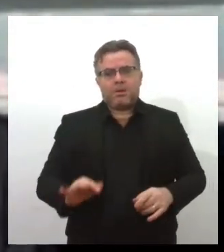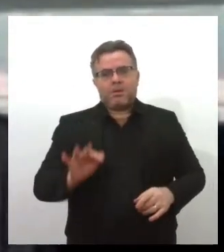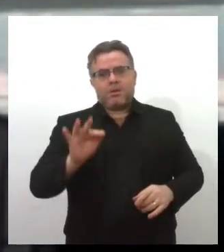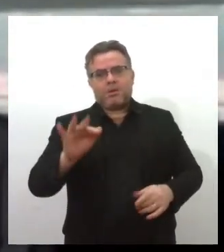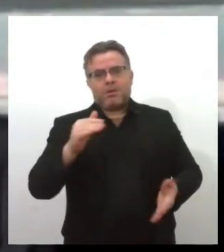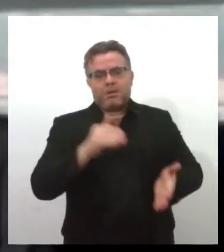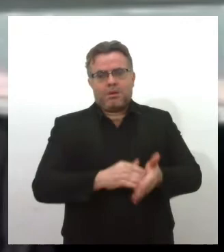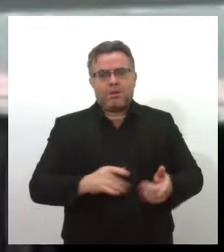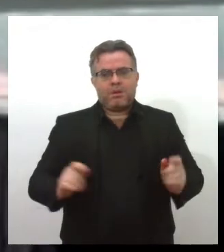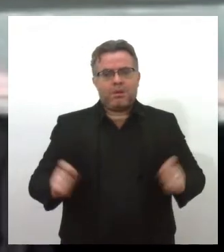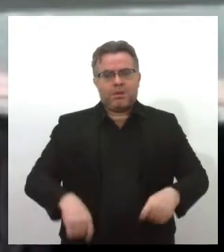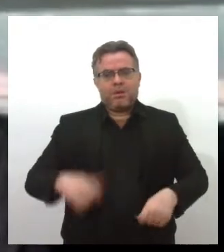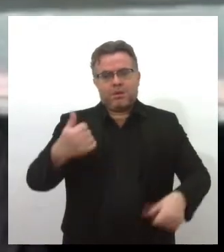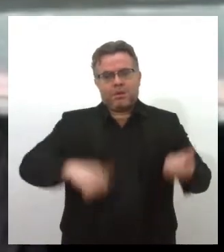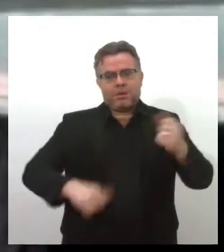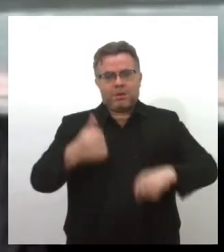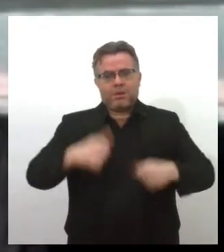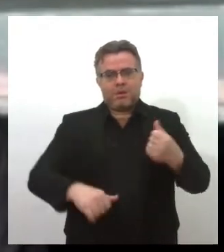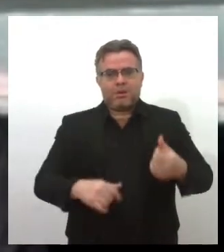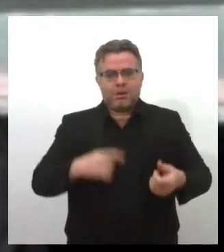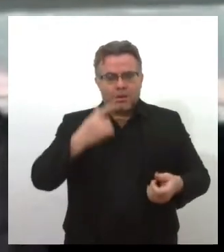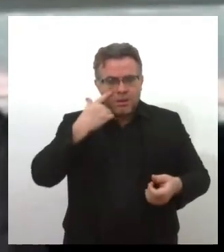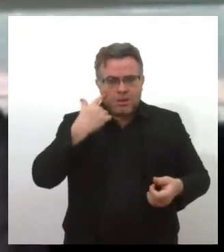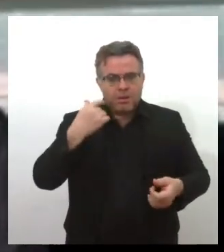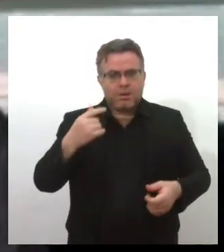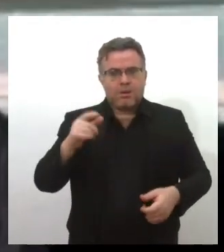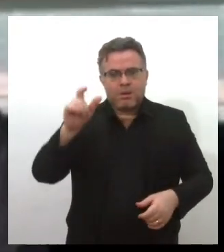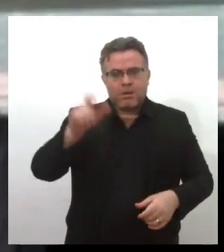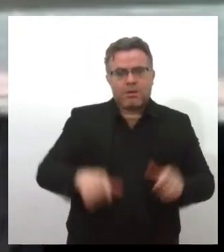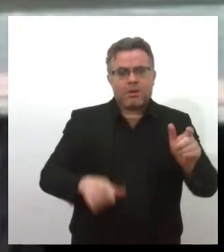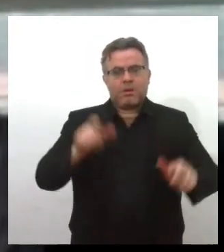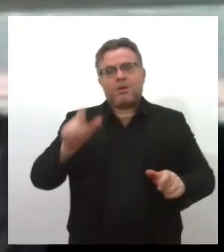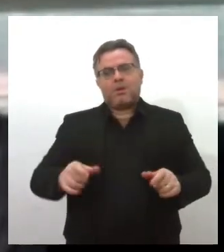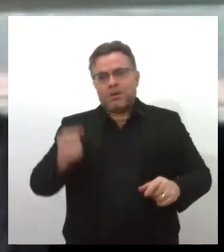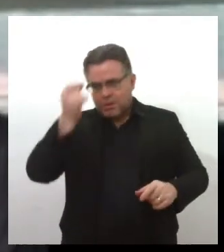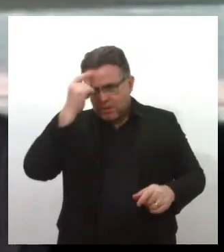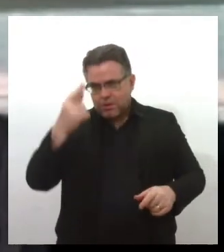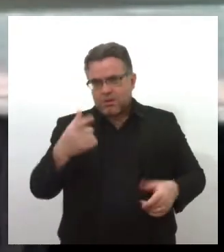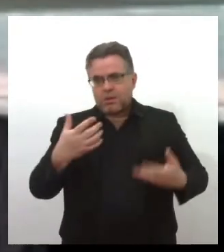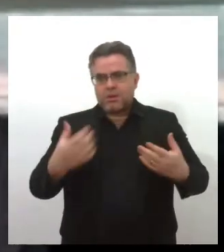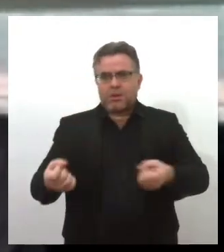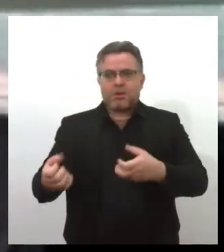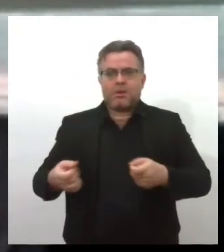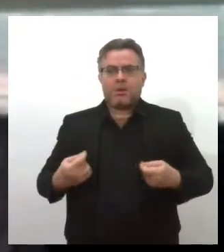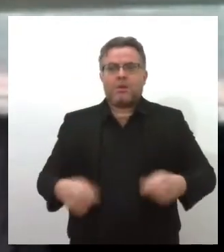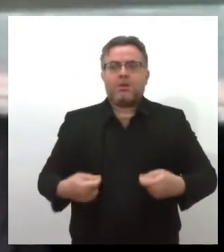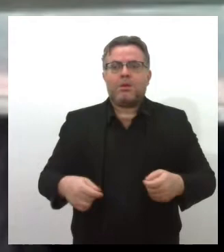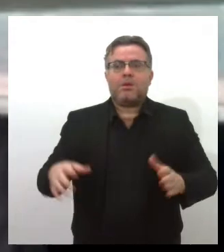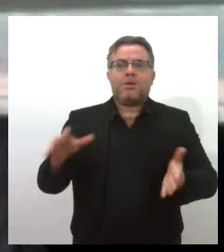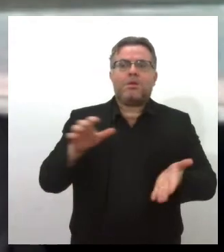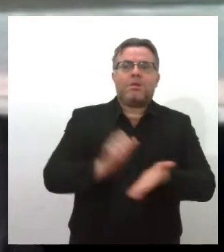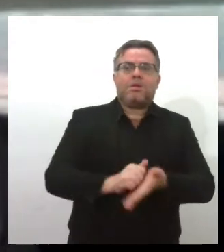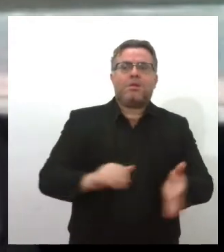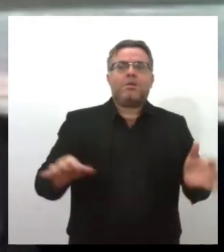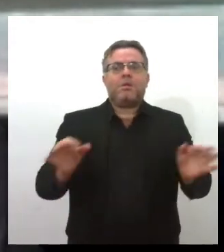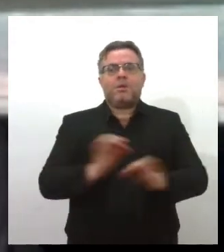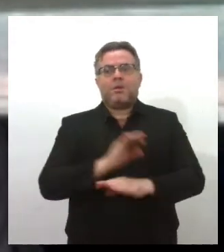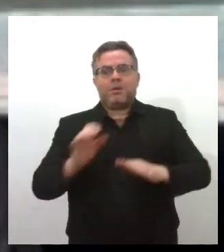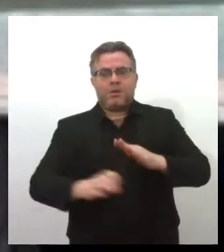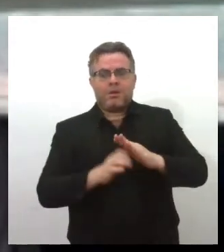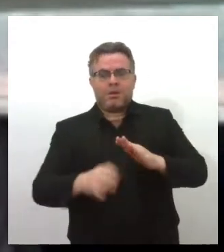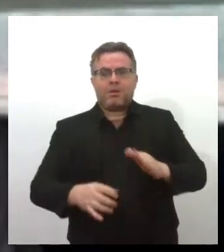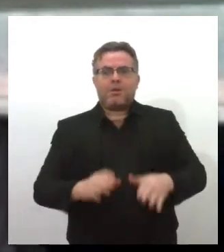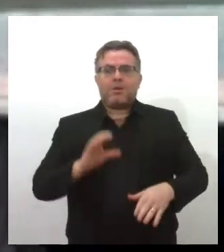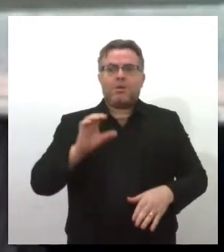processo de avaliação, quando a ideia for contemplada, ela precisa registrar a empresa, criar o CNPJ.